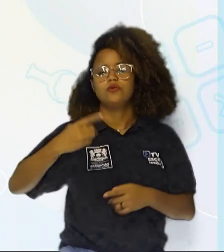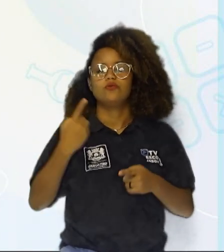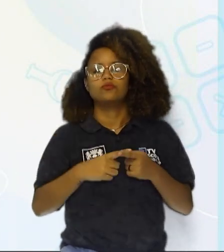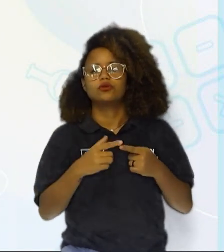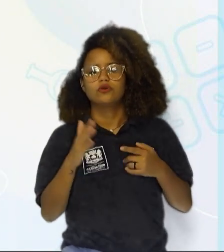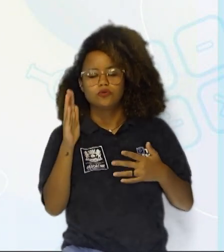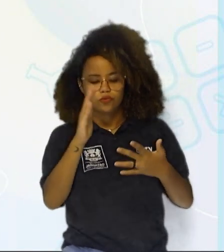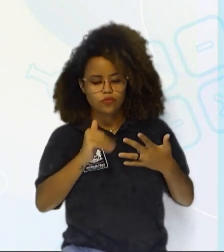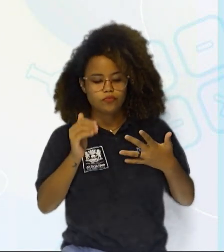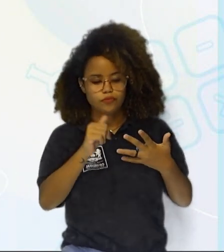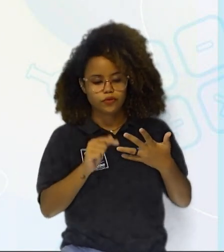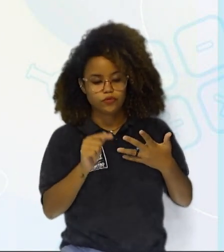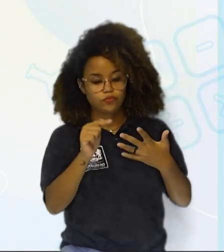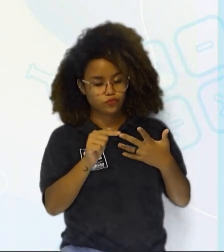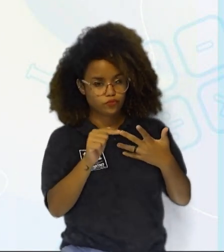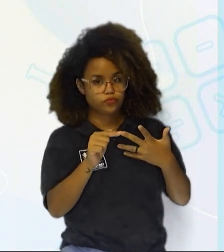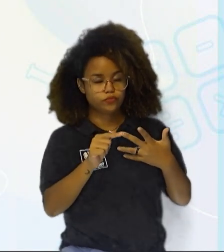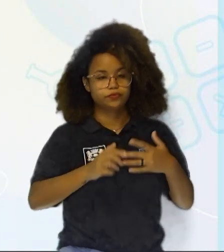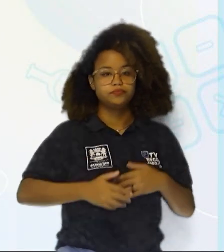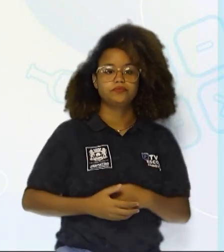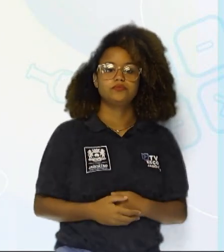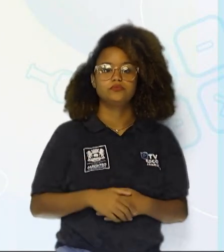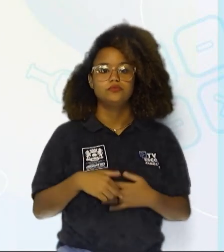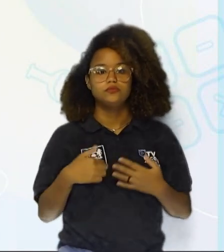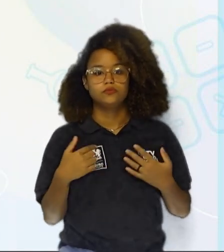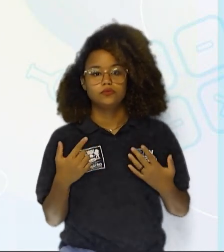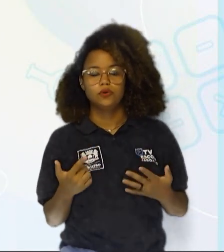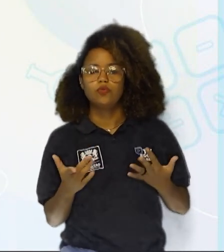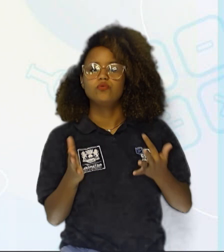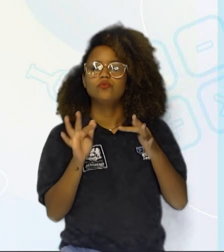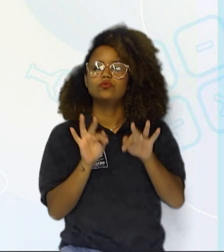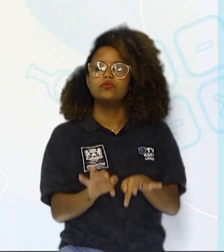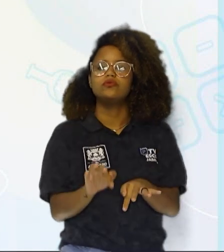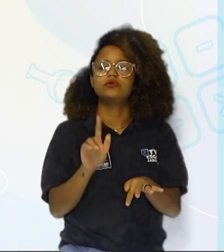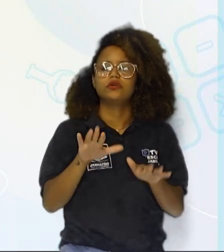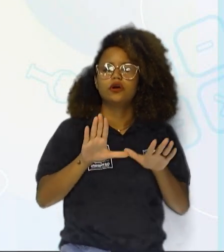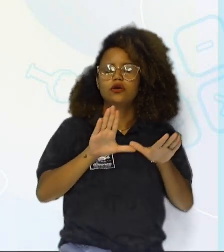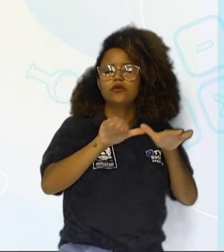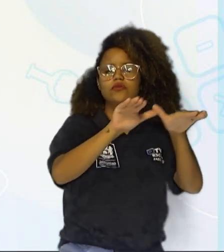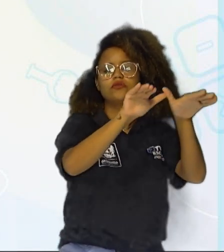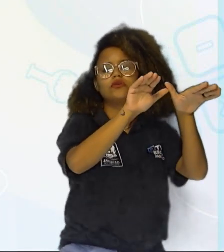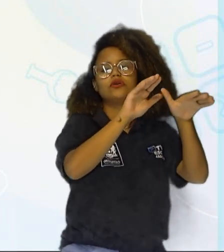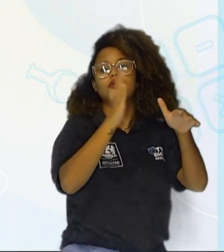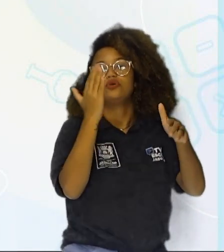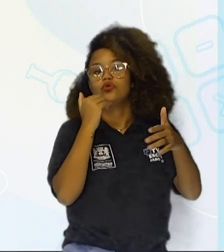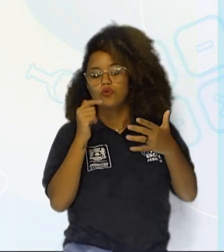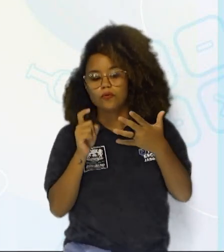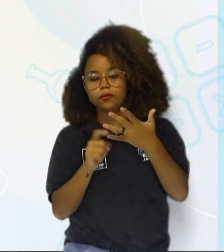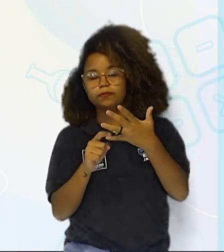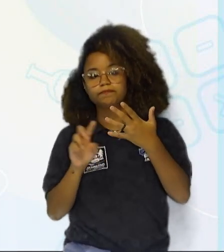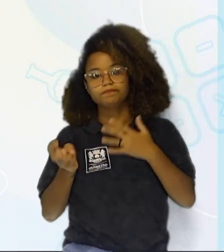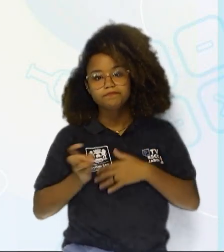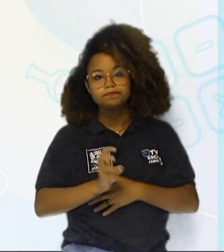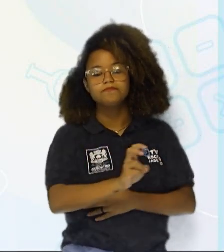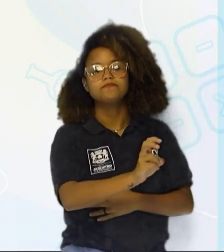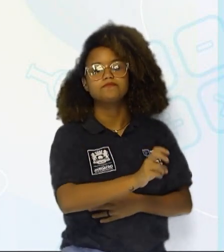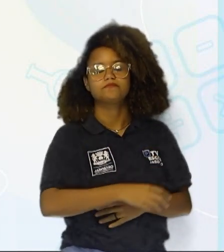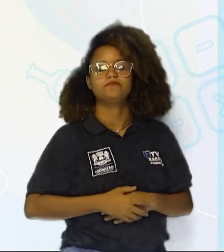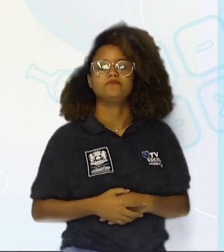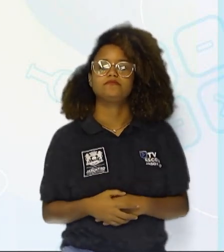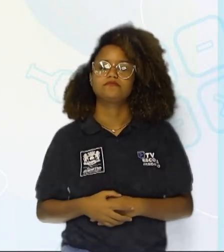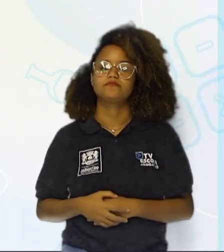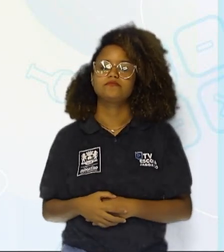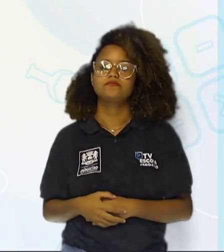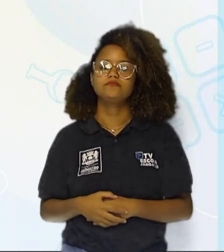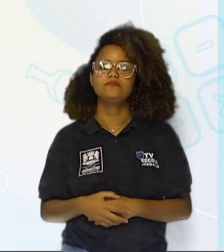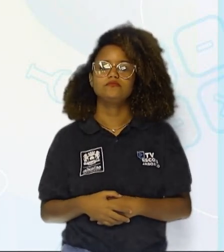consumidor secundário, que é o sapo. E a nossa consumidor final, que é a águia, que se alimenta da cobra, que é o nosso consumidor terciário. Por